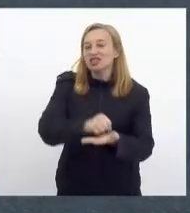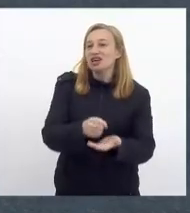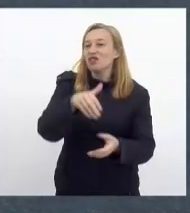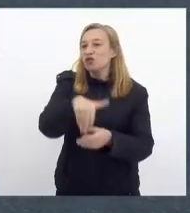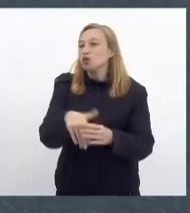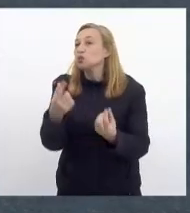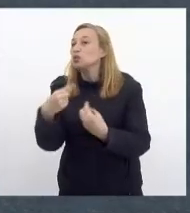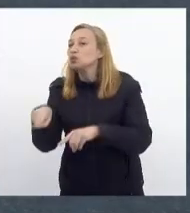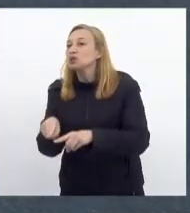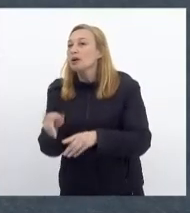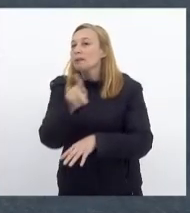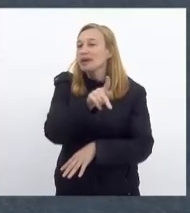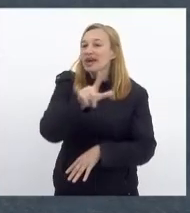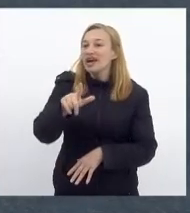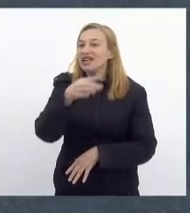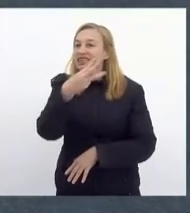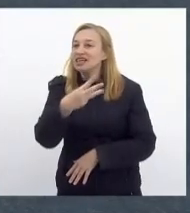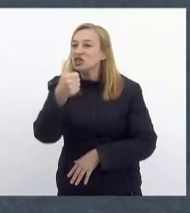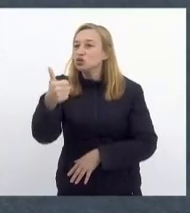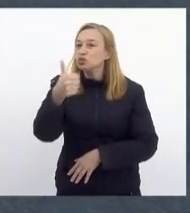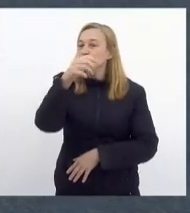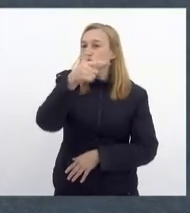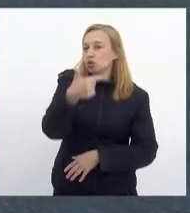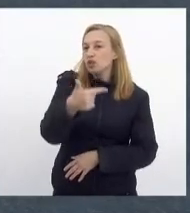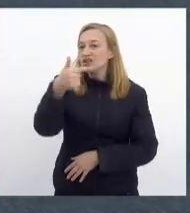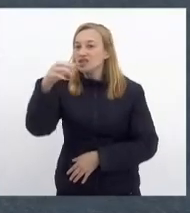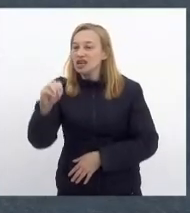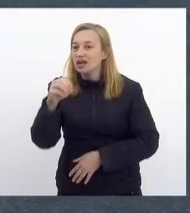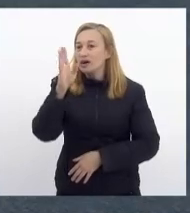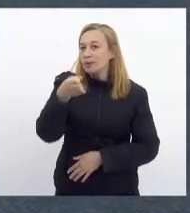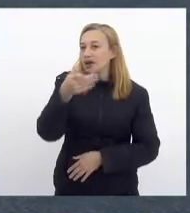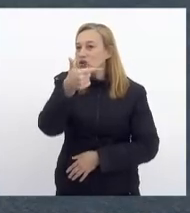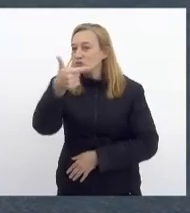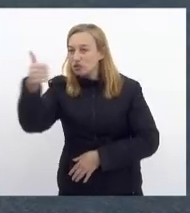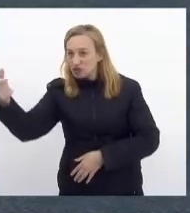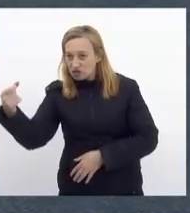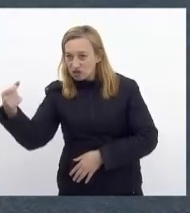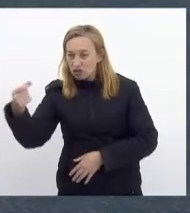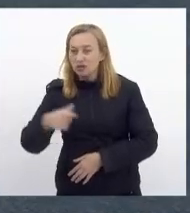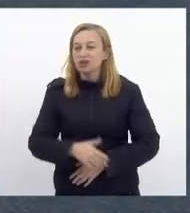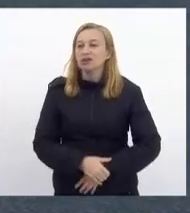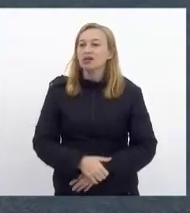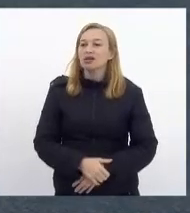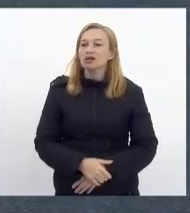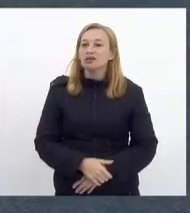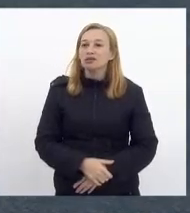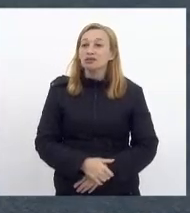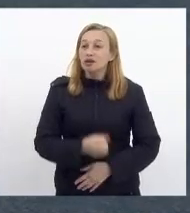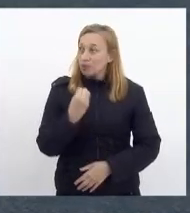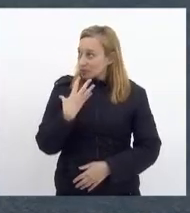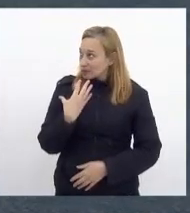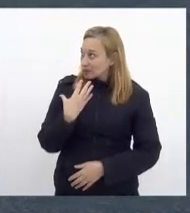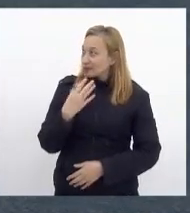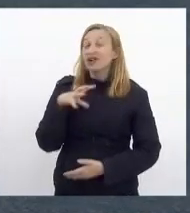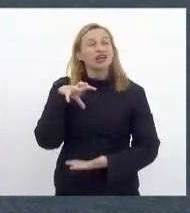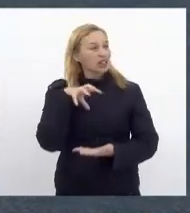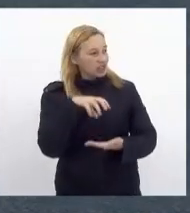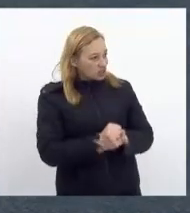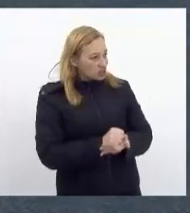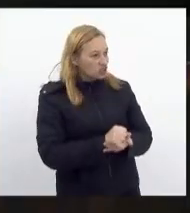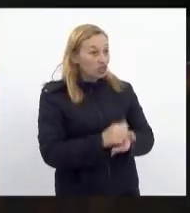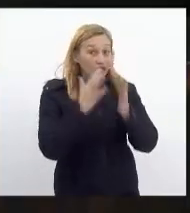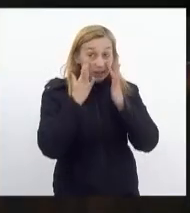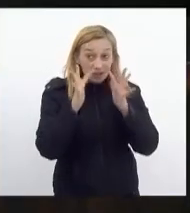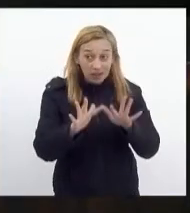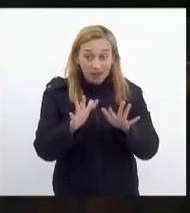contrário ao PL 3120 barra 2020. Está bom? Registrar aí, chamar a